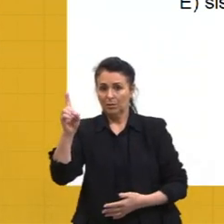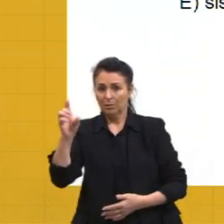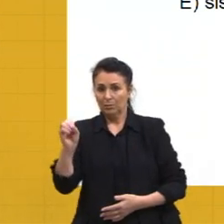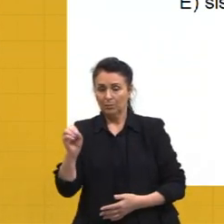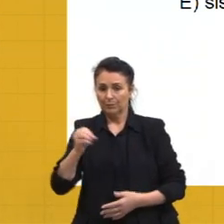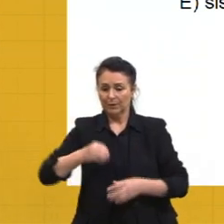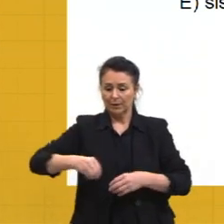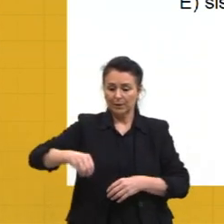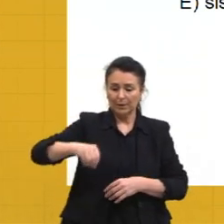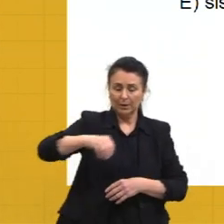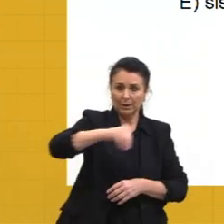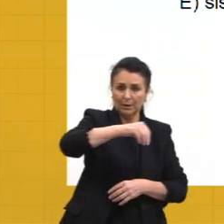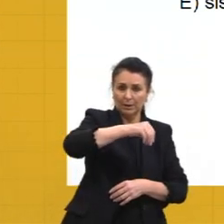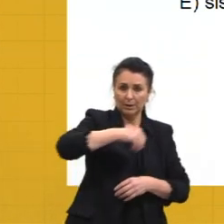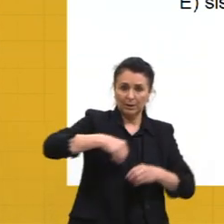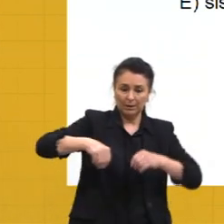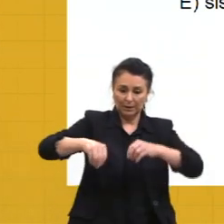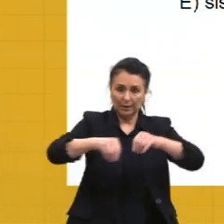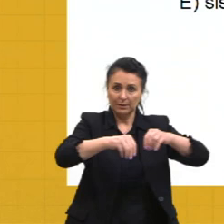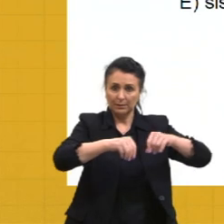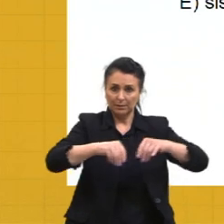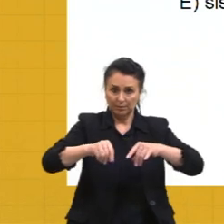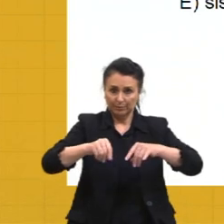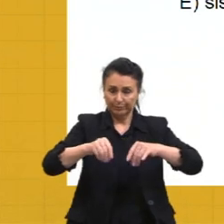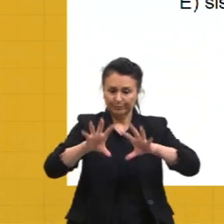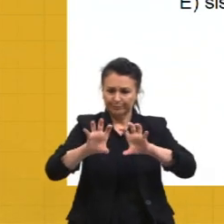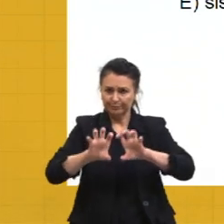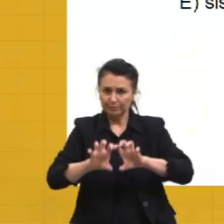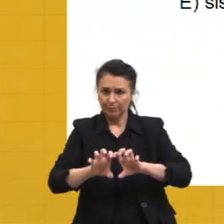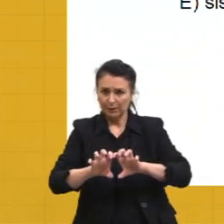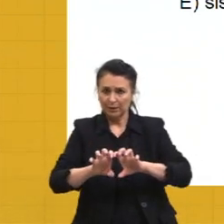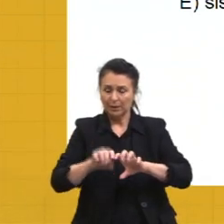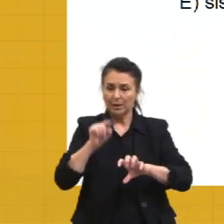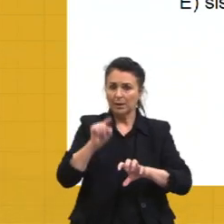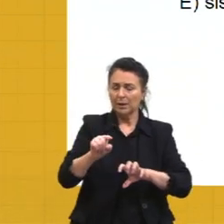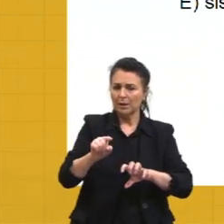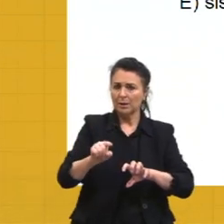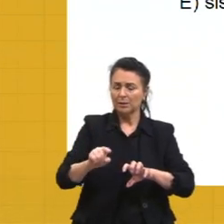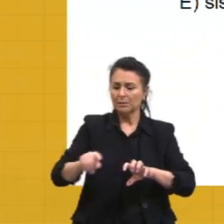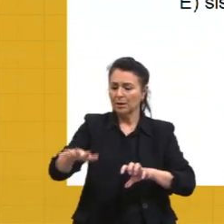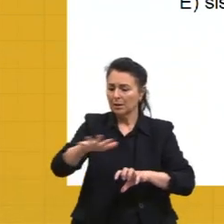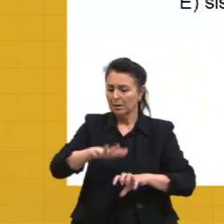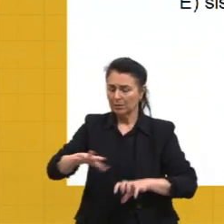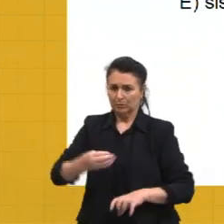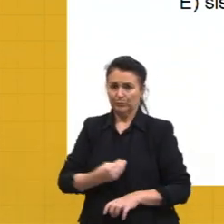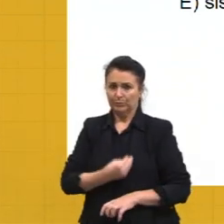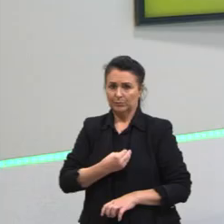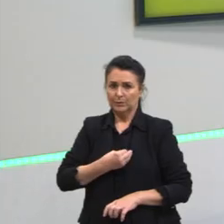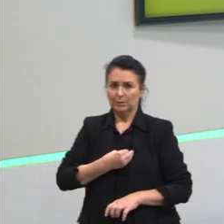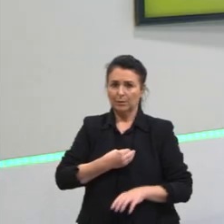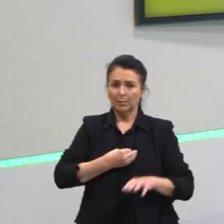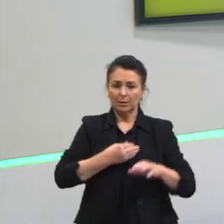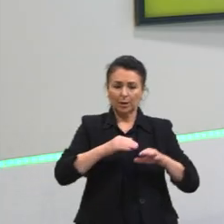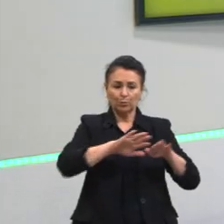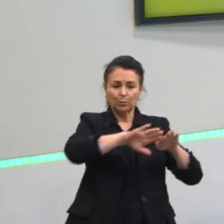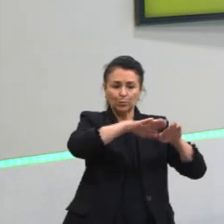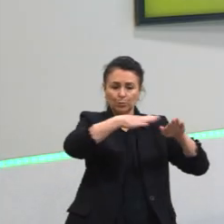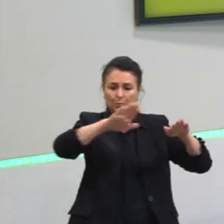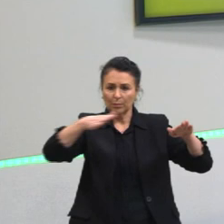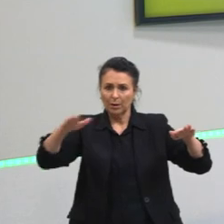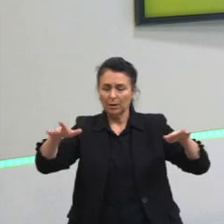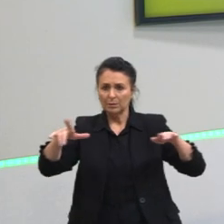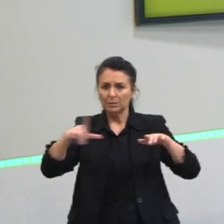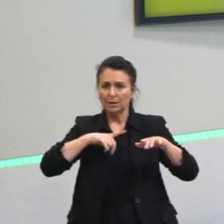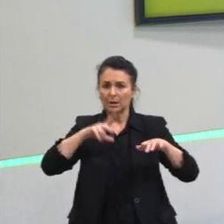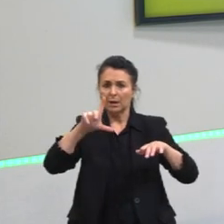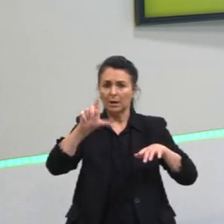tem outros representantes, né? Como a gente viu ali, que eles habitam os mares, Ambientes aquáticos, como as lagostas lá,